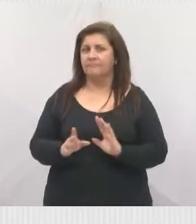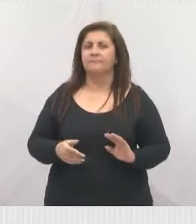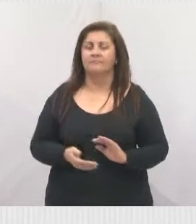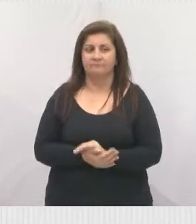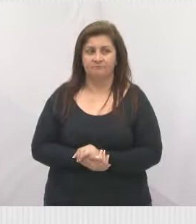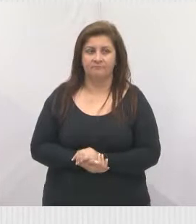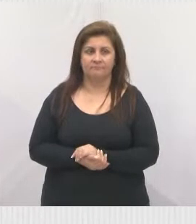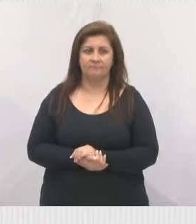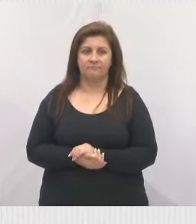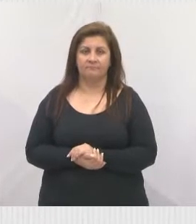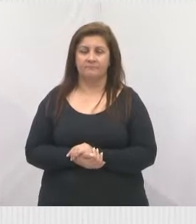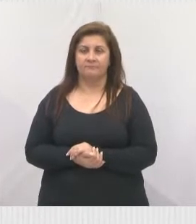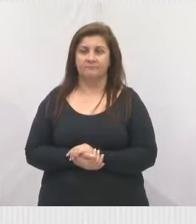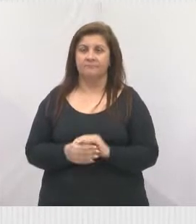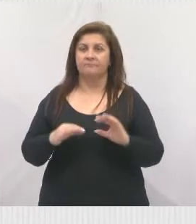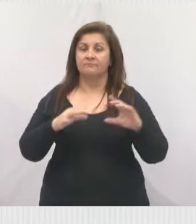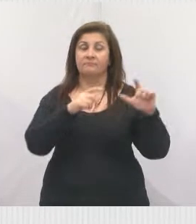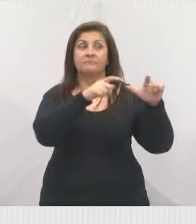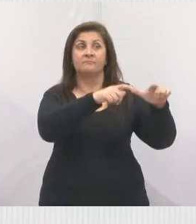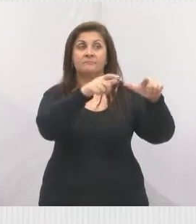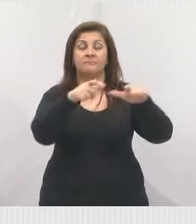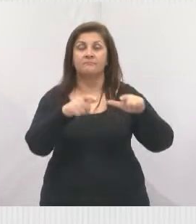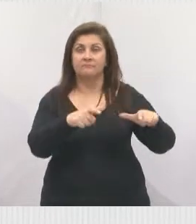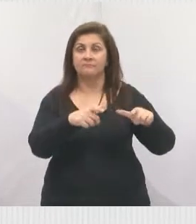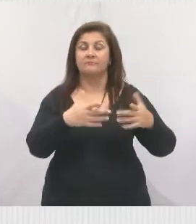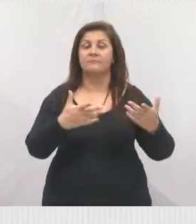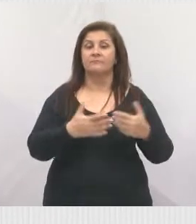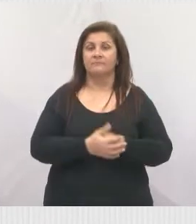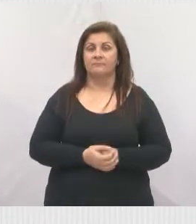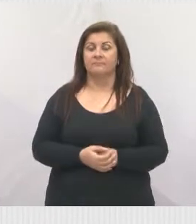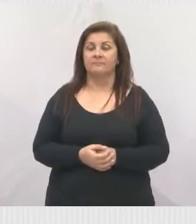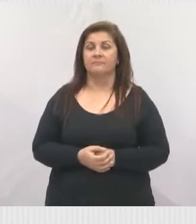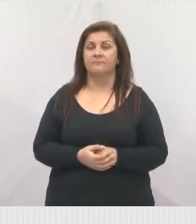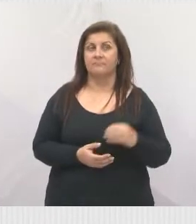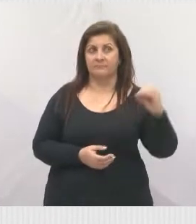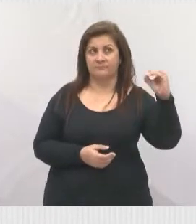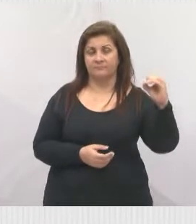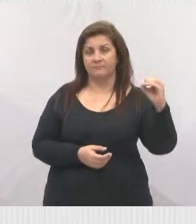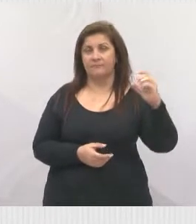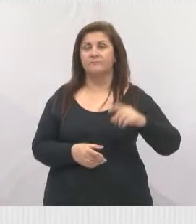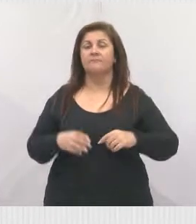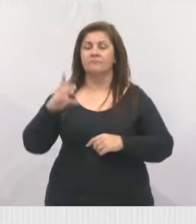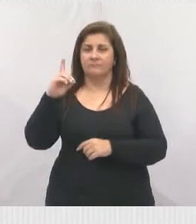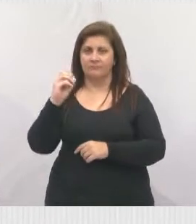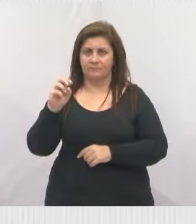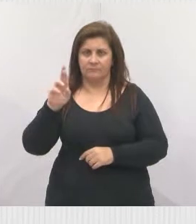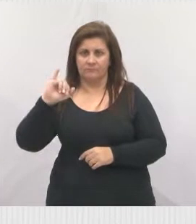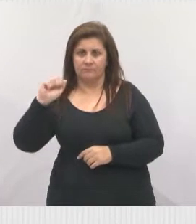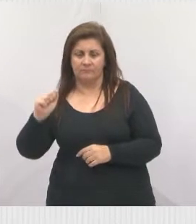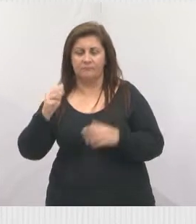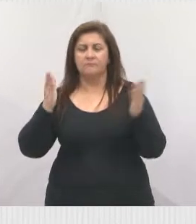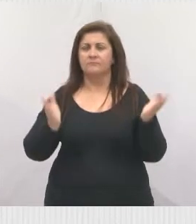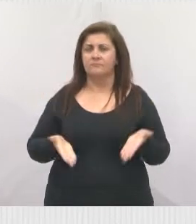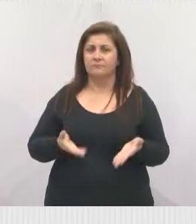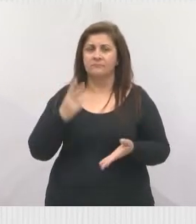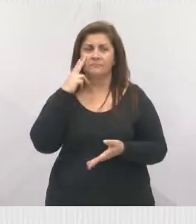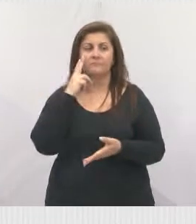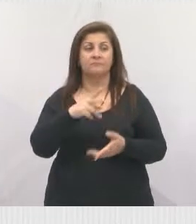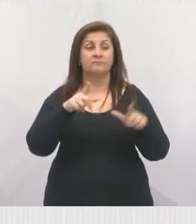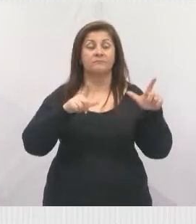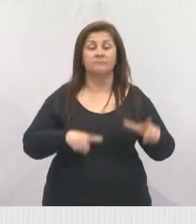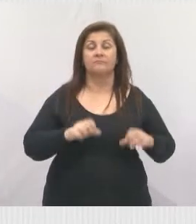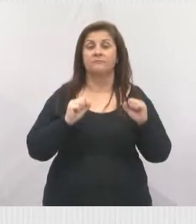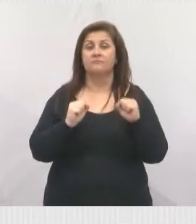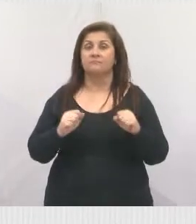o pessoal aqui da região Oeste, do Oeste, Nova Jacareí, né, o Dori, a gente já esteve com ele também olhando ali um local aonde